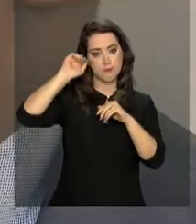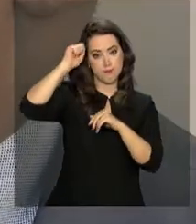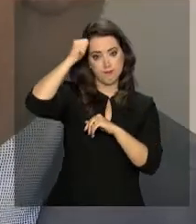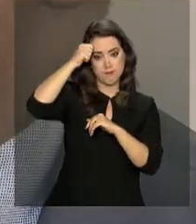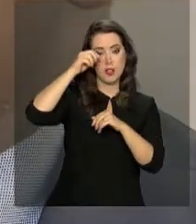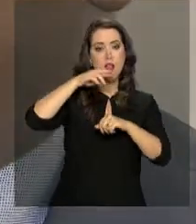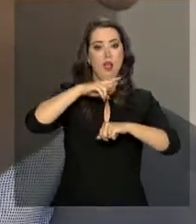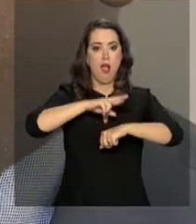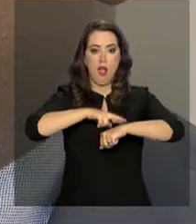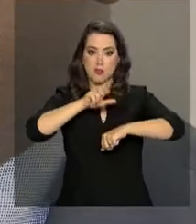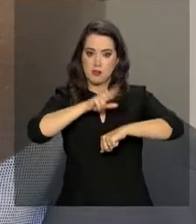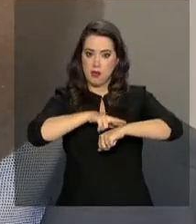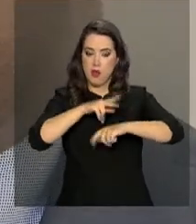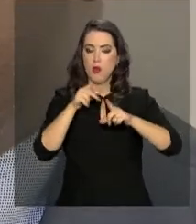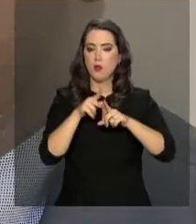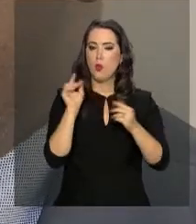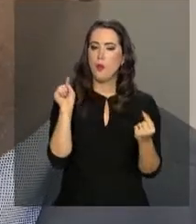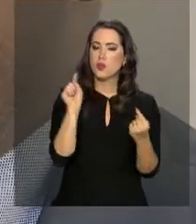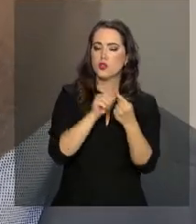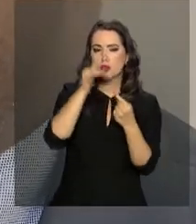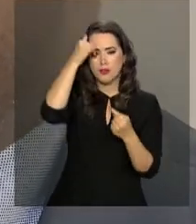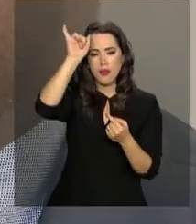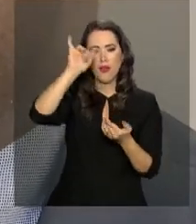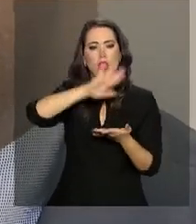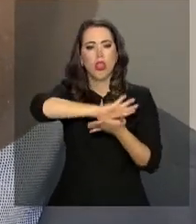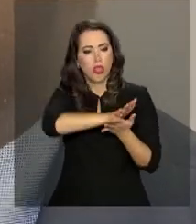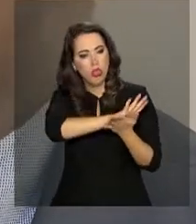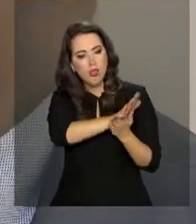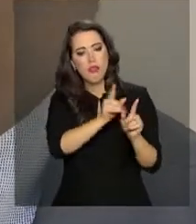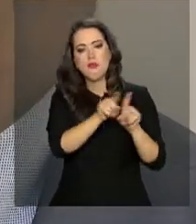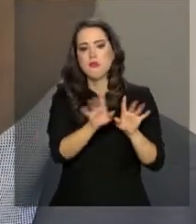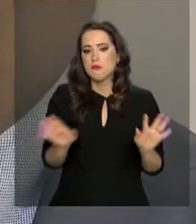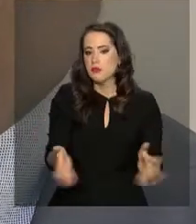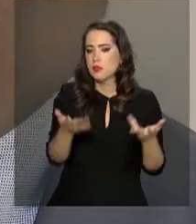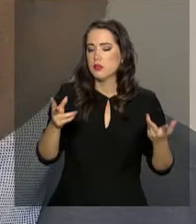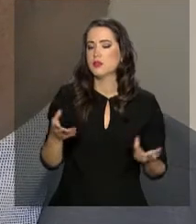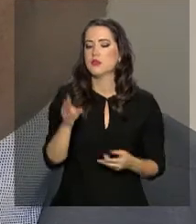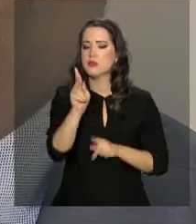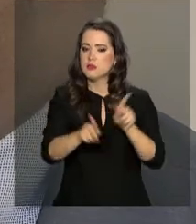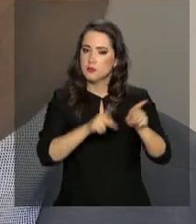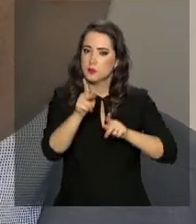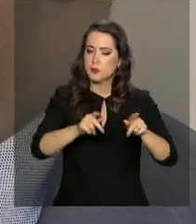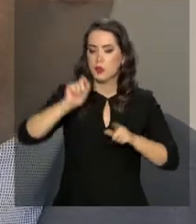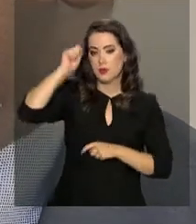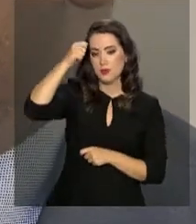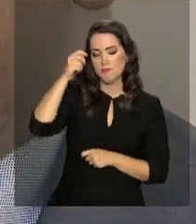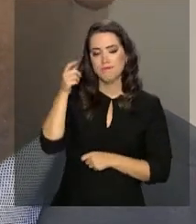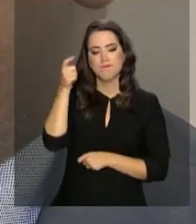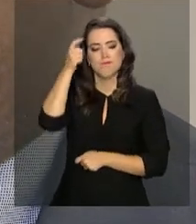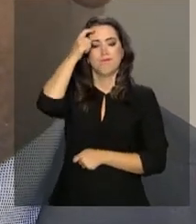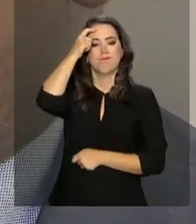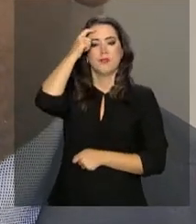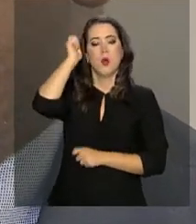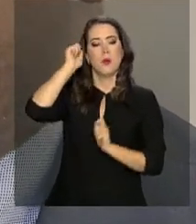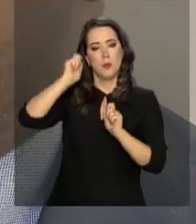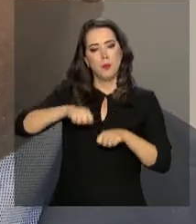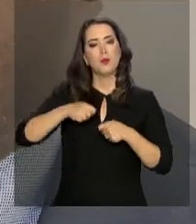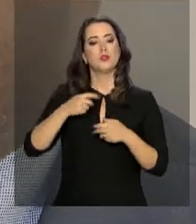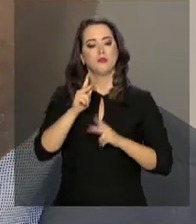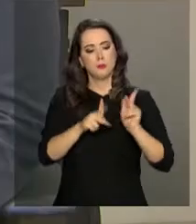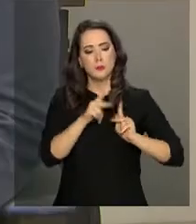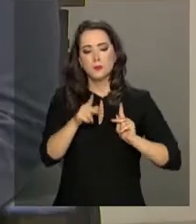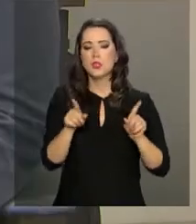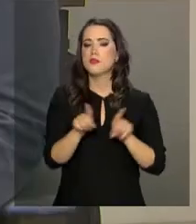combater o preconceito existente, valorizar a população negra e refletir sobre o legado e o potencial dessa